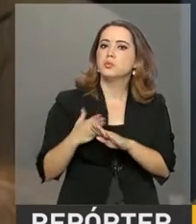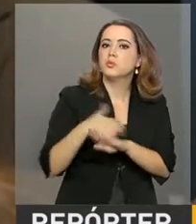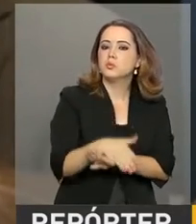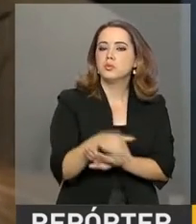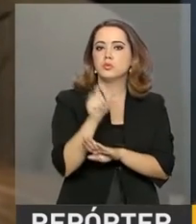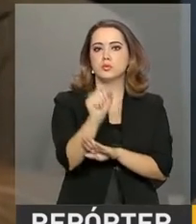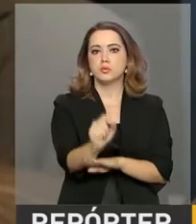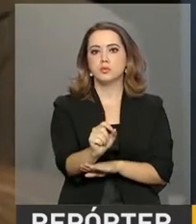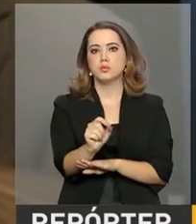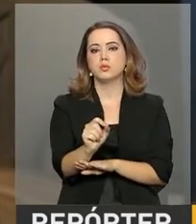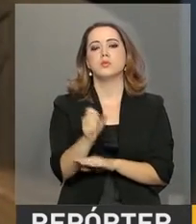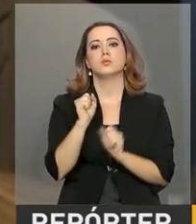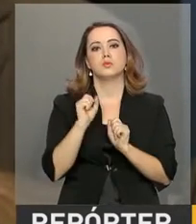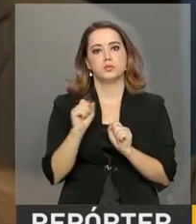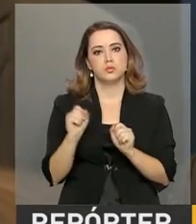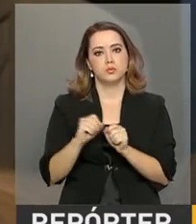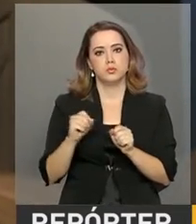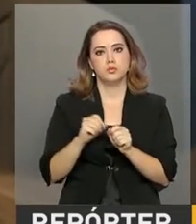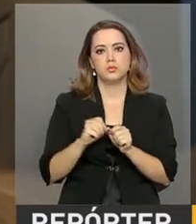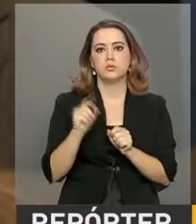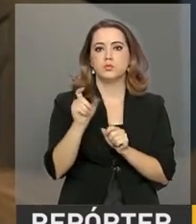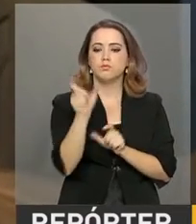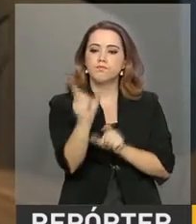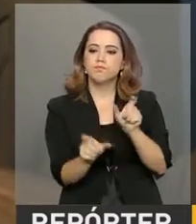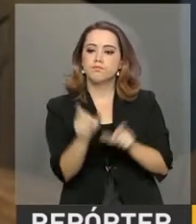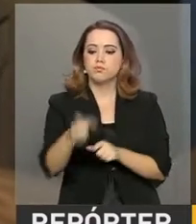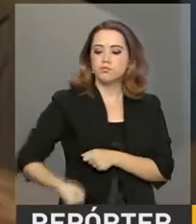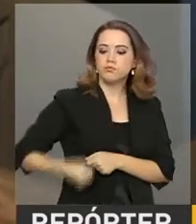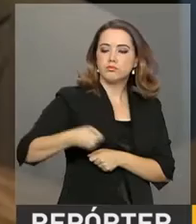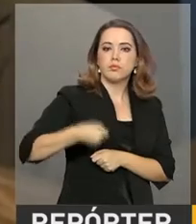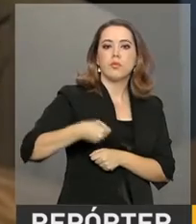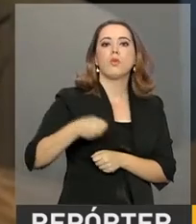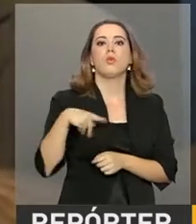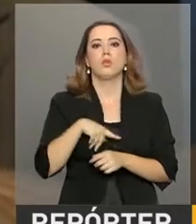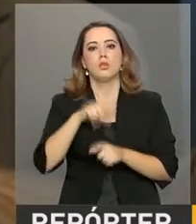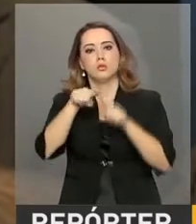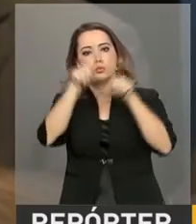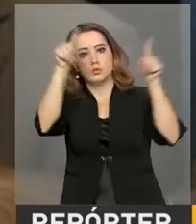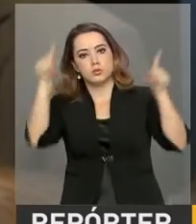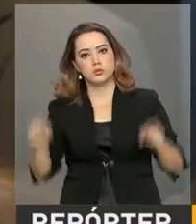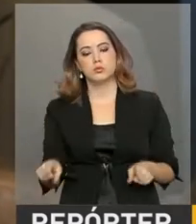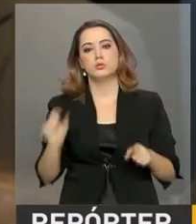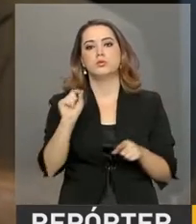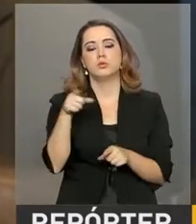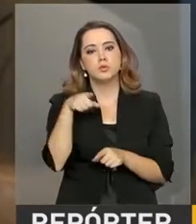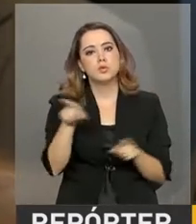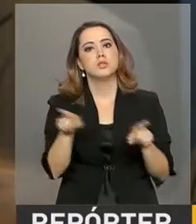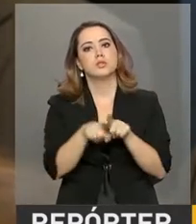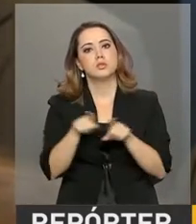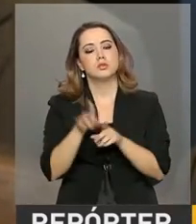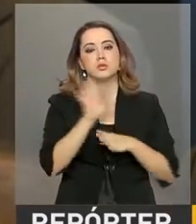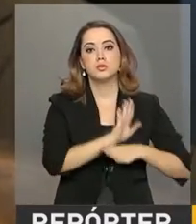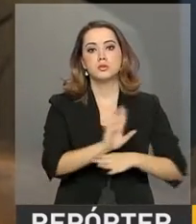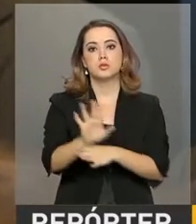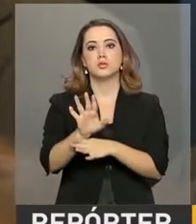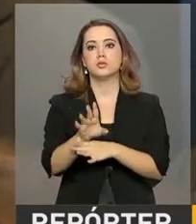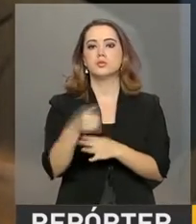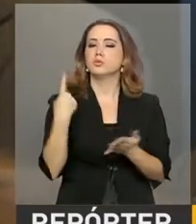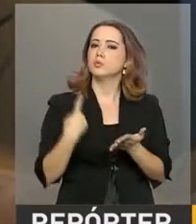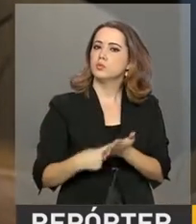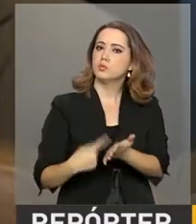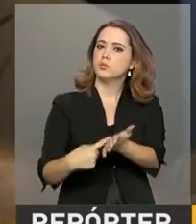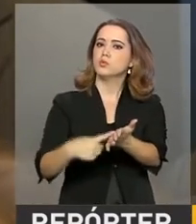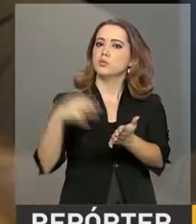a checagem de sua bagagem, passem com segurança. Isso também ajuda na questão da pontualidade